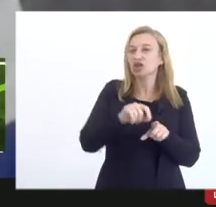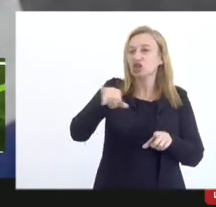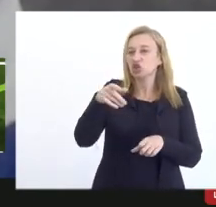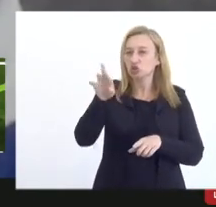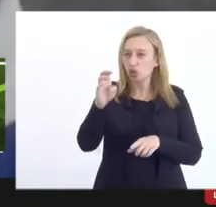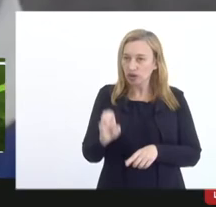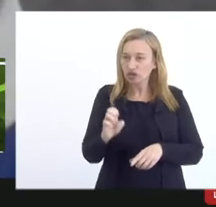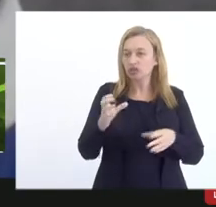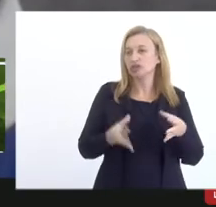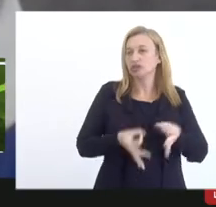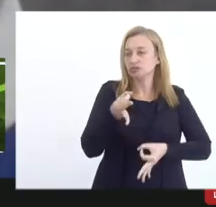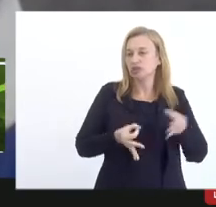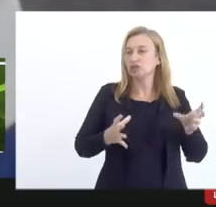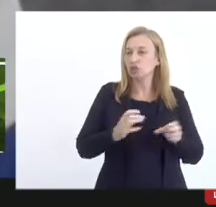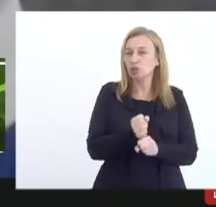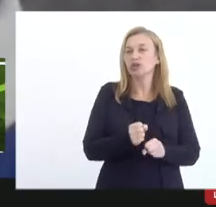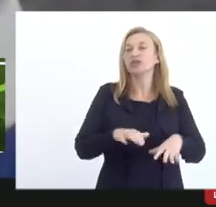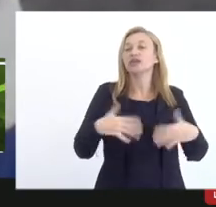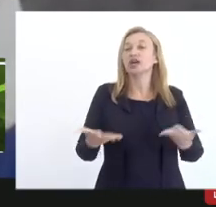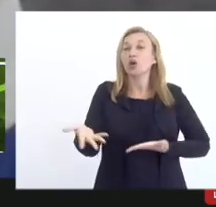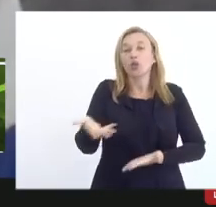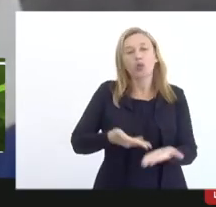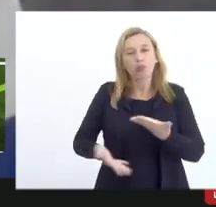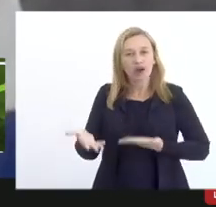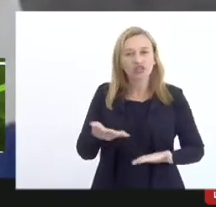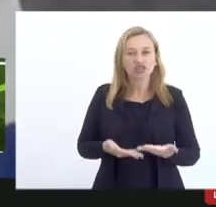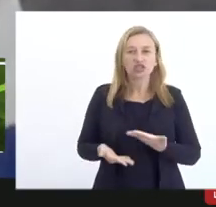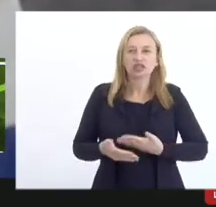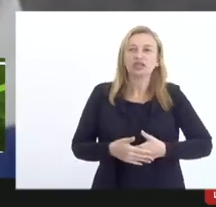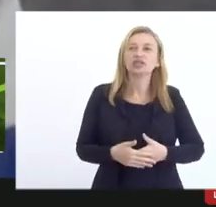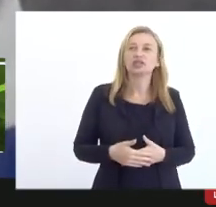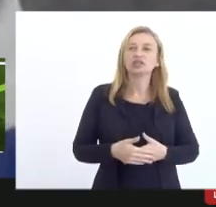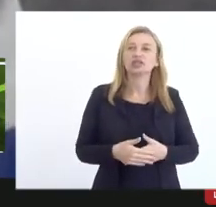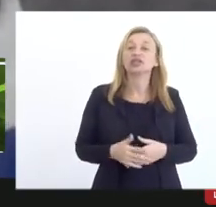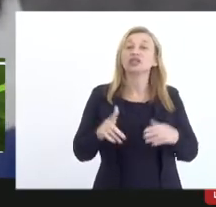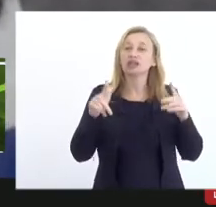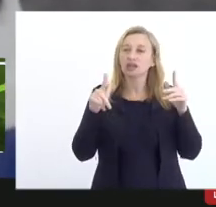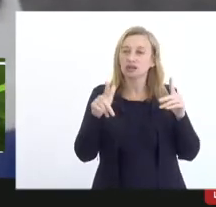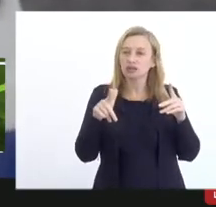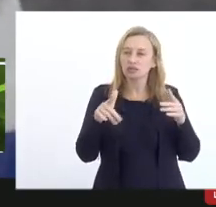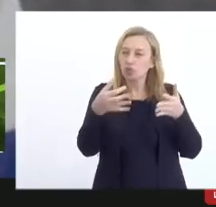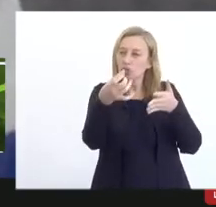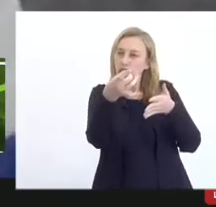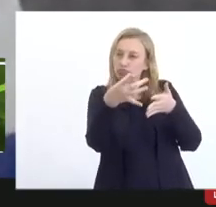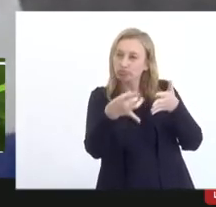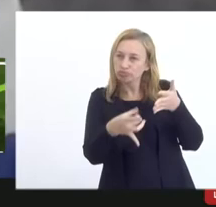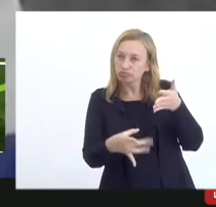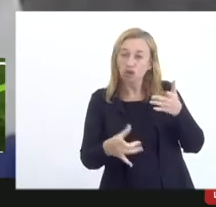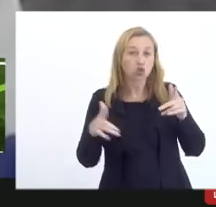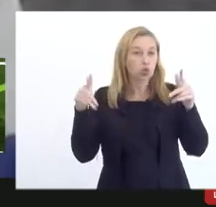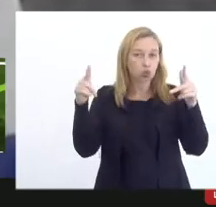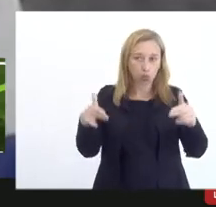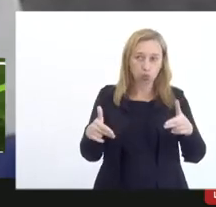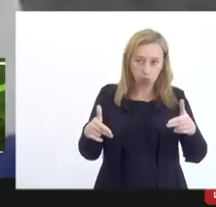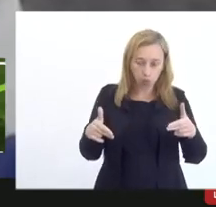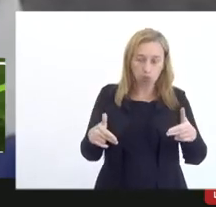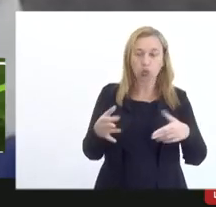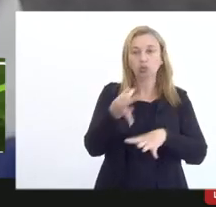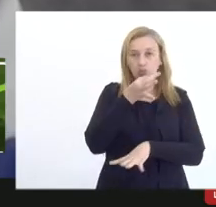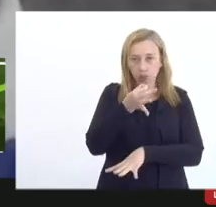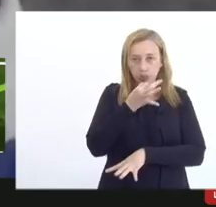enfim compartilho dos mesmos apontamentos tenho as mesmas